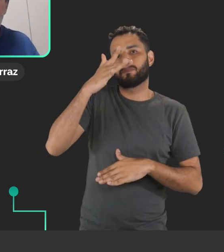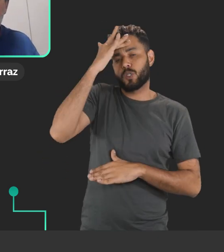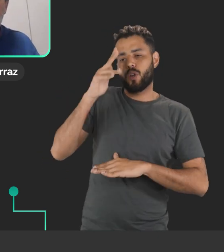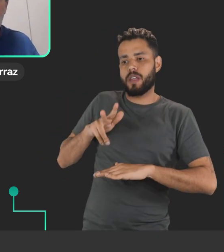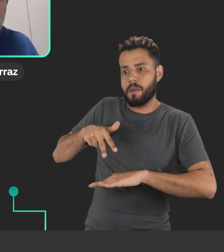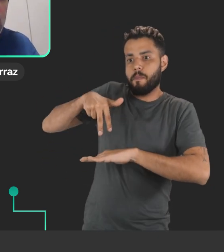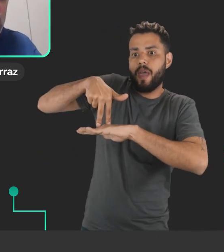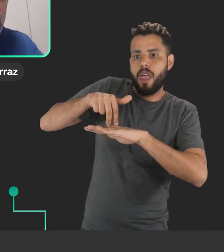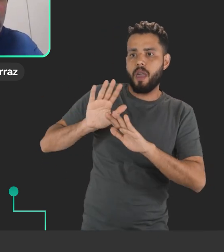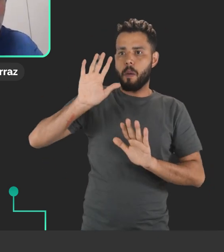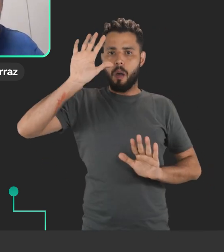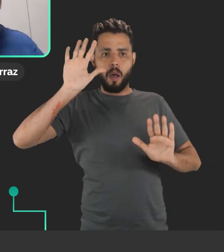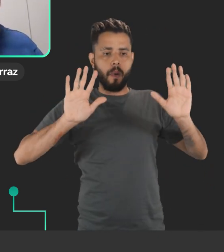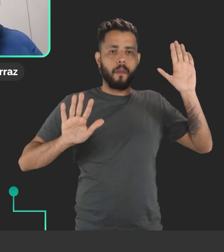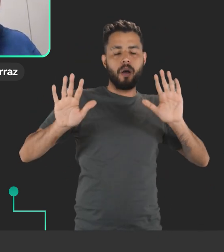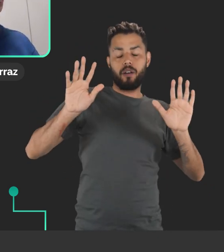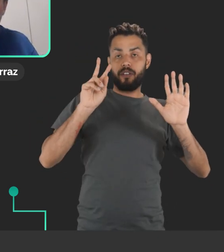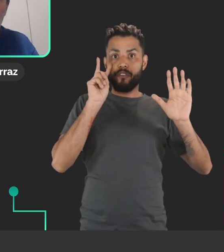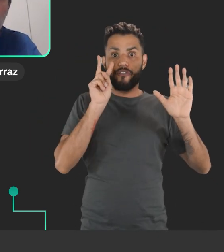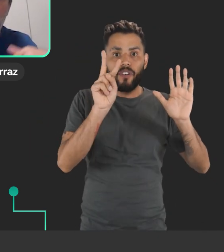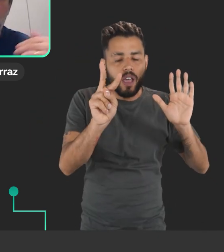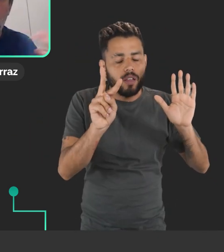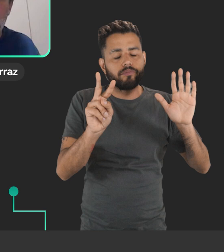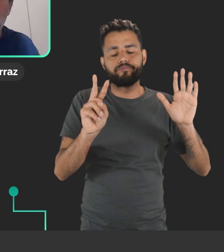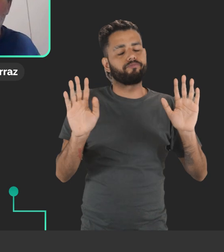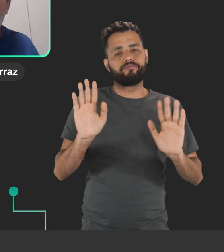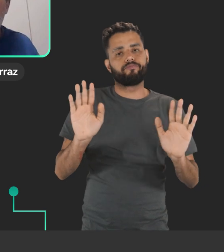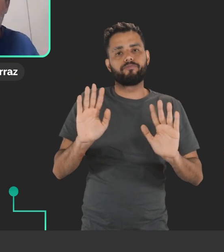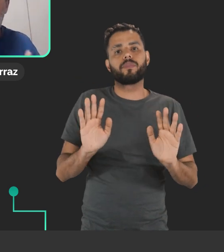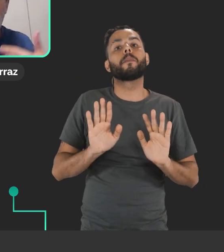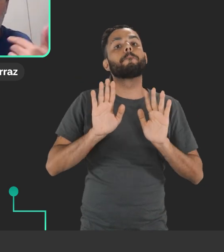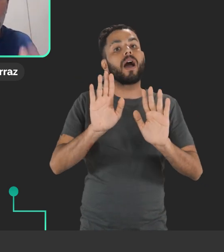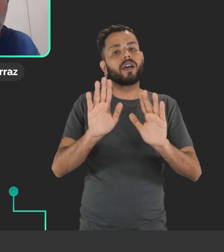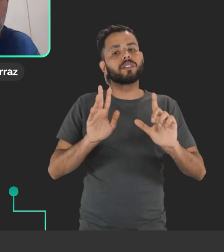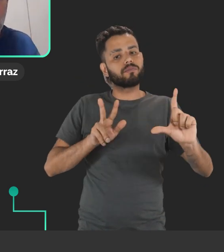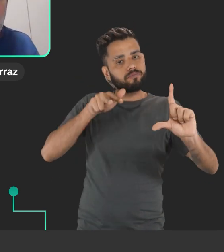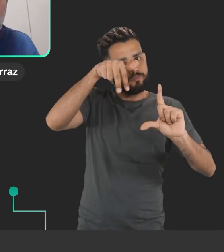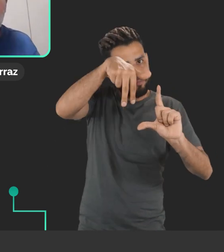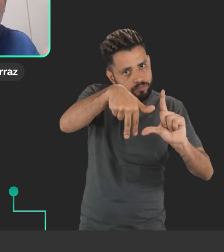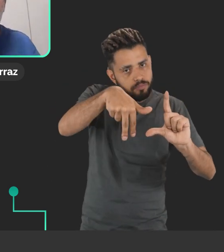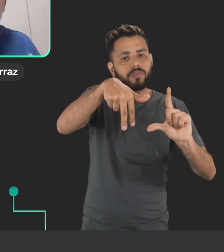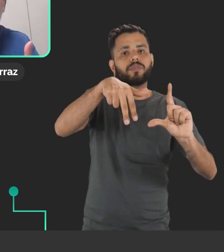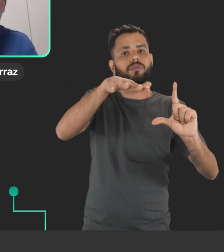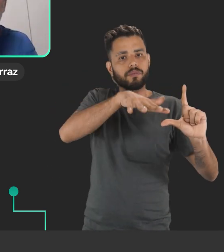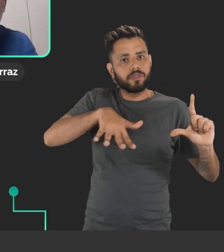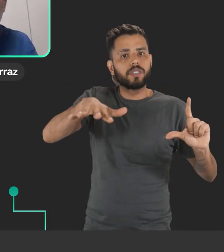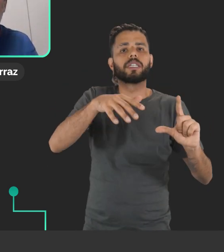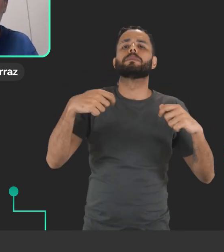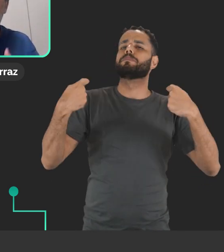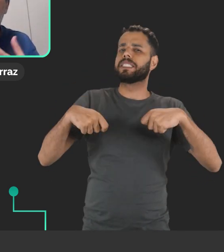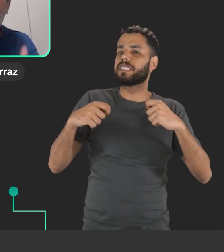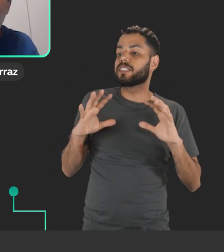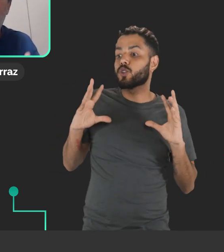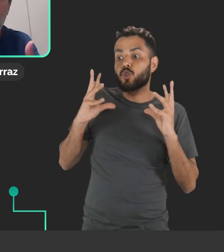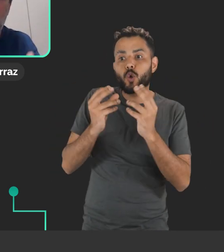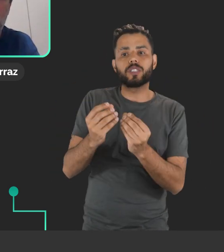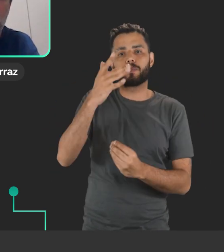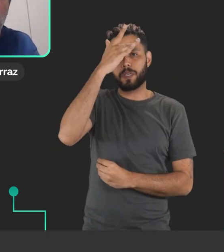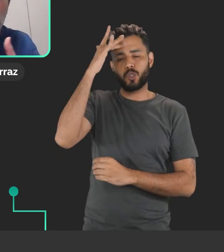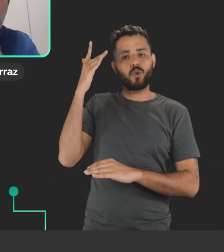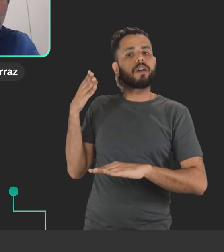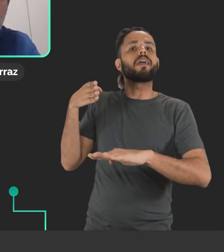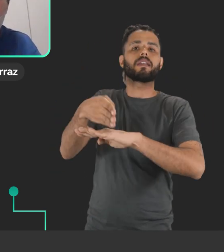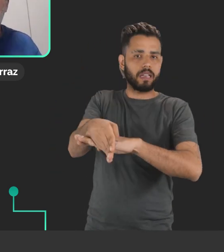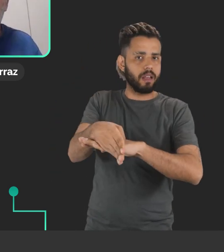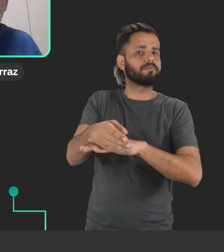utilizar de pé, fazendo movimentos das mãos, ou até enxergando o conteúdo, mas esse ambiente imersivo, ele tem que permitir